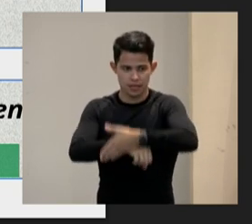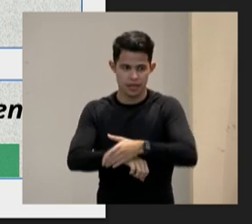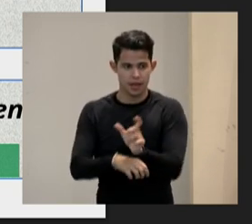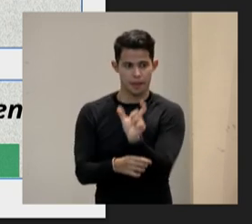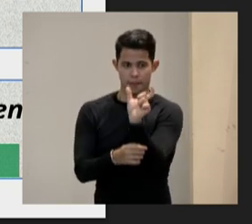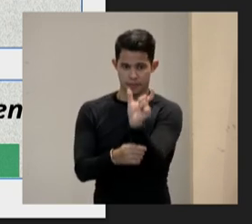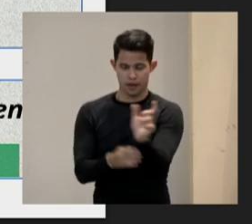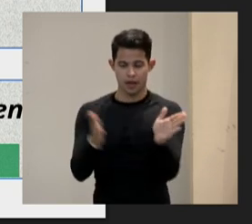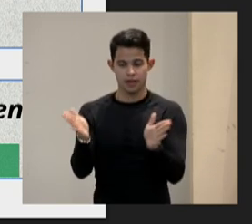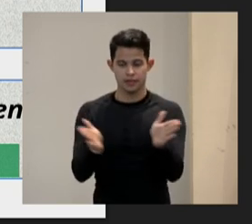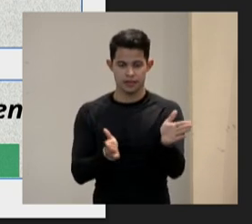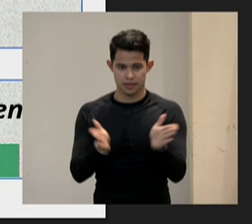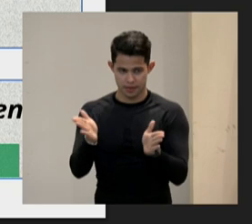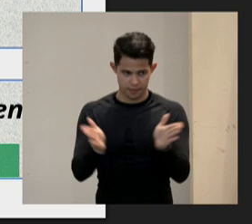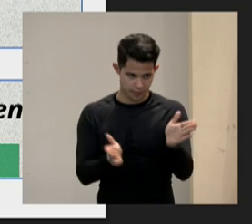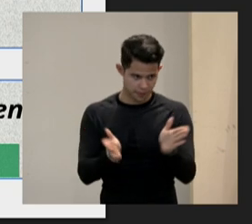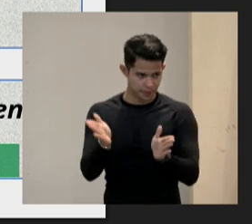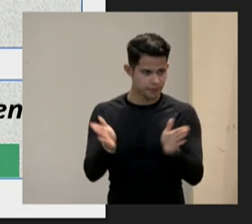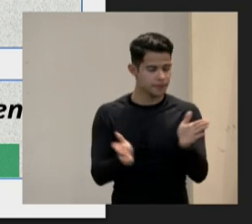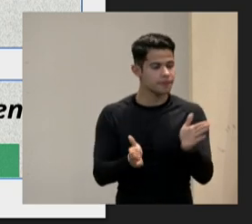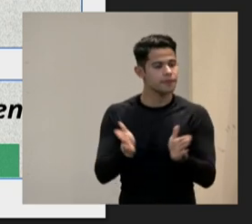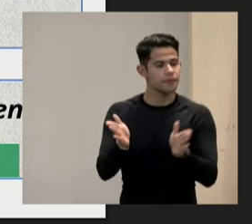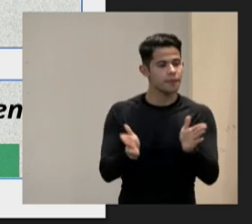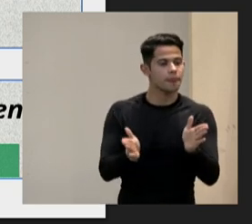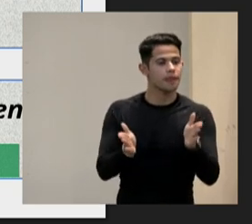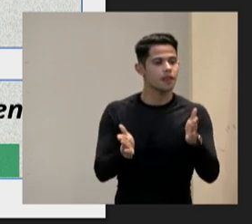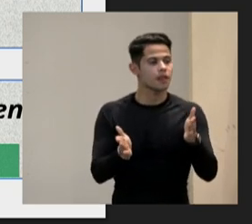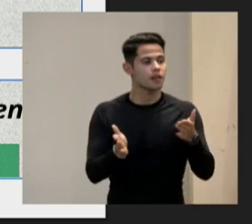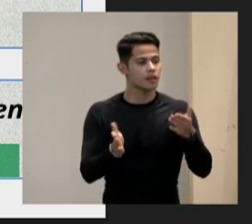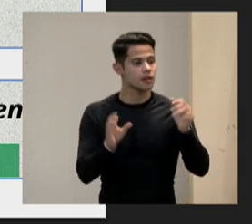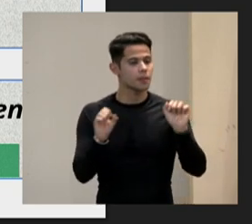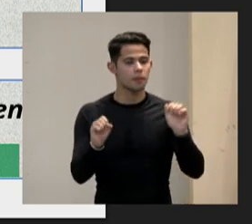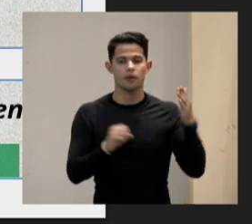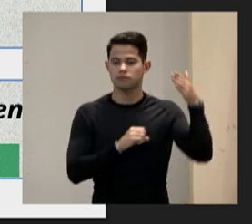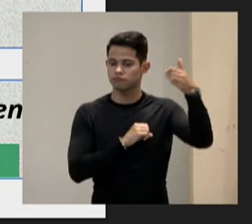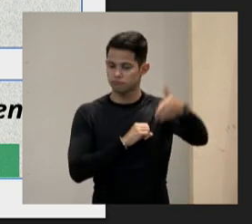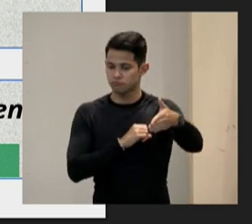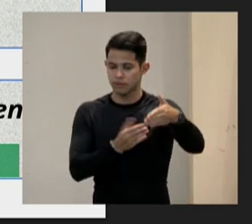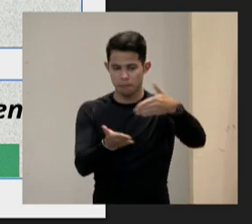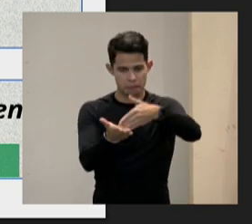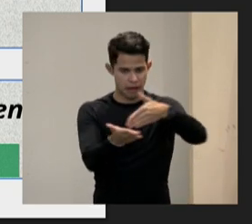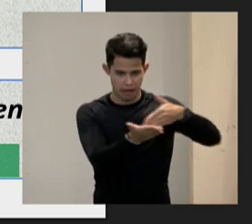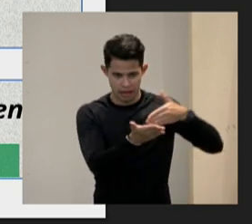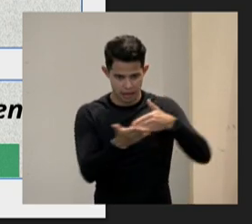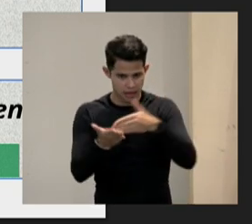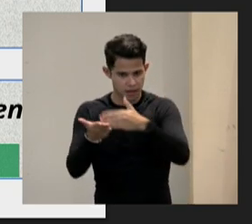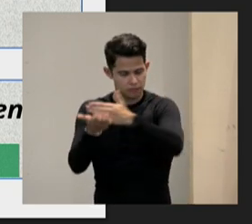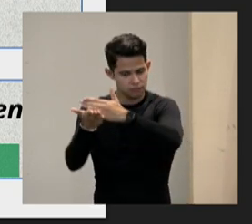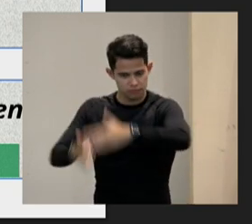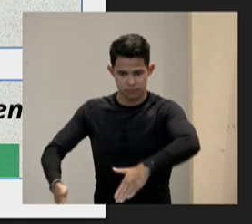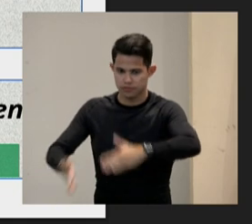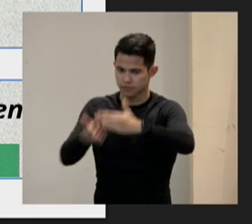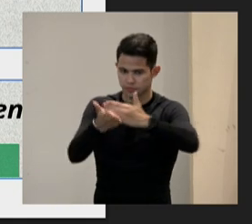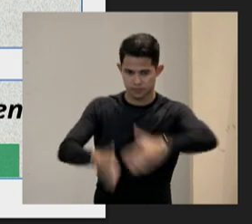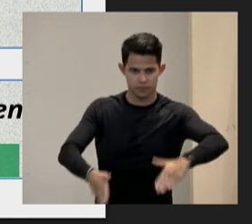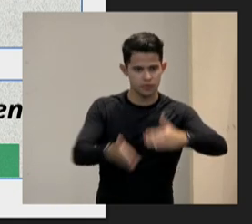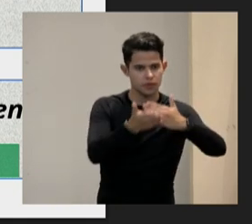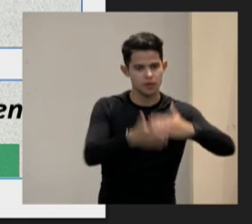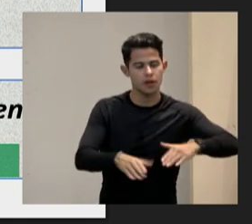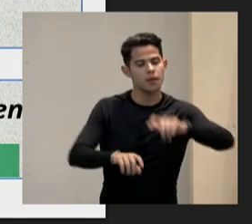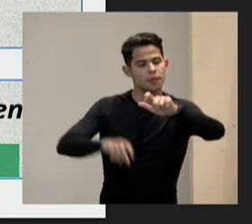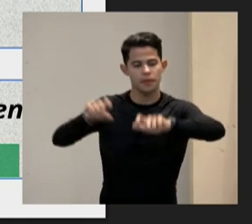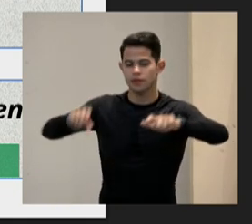que seja acessível que eu possa eliminar todas as barreiras para que todas as pessoas possam